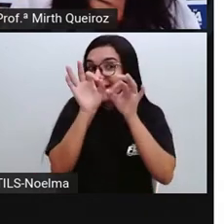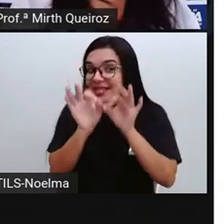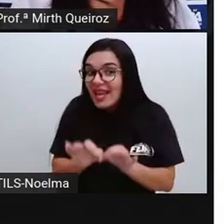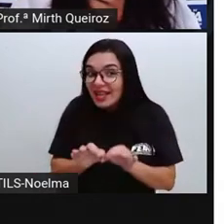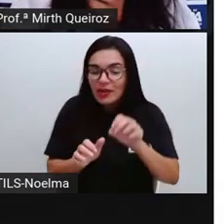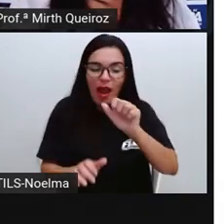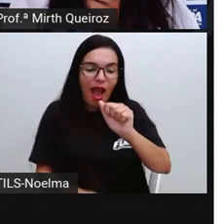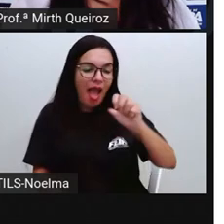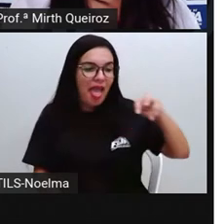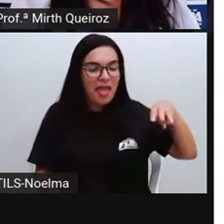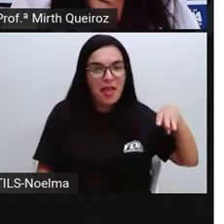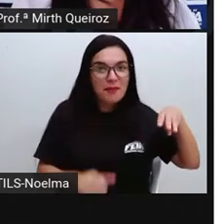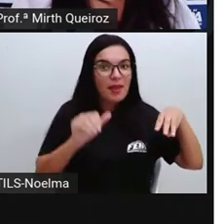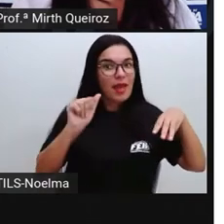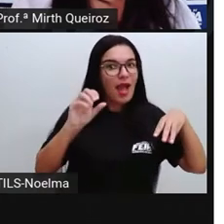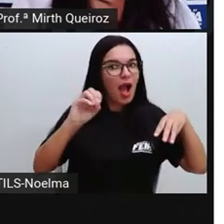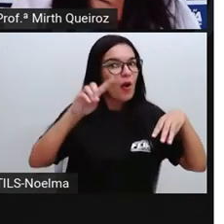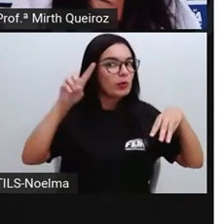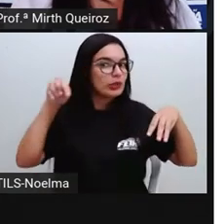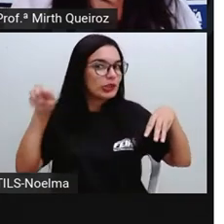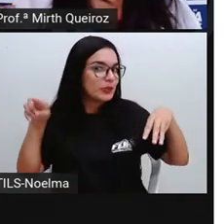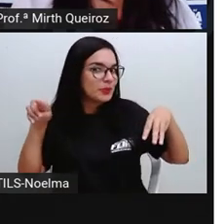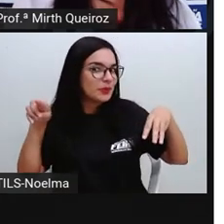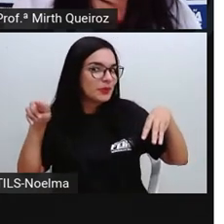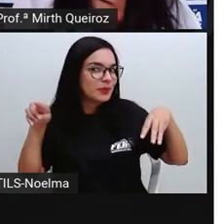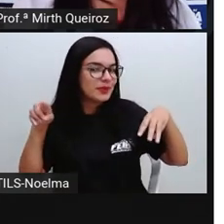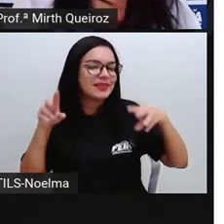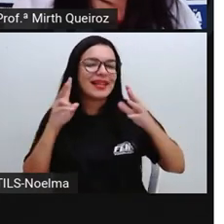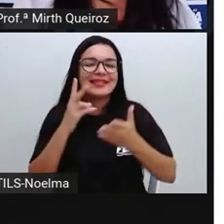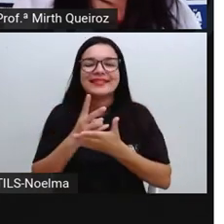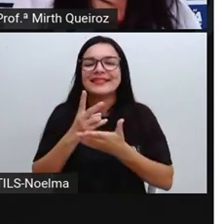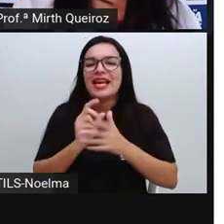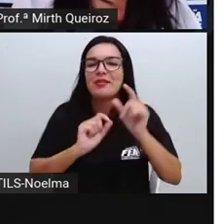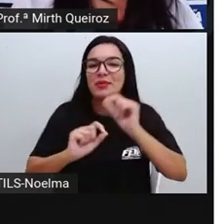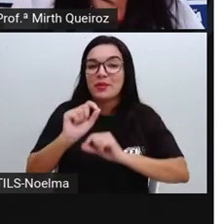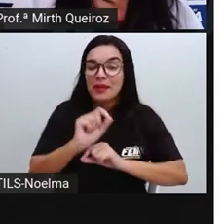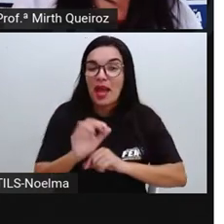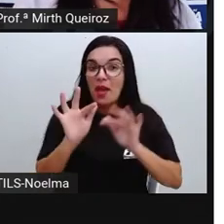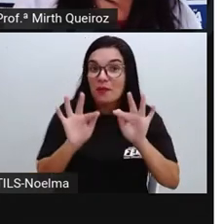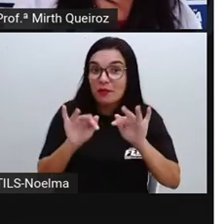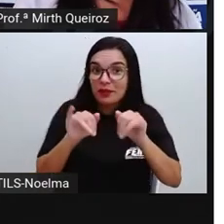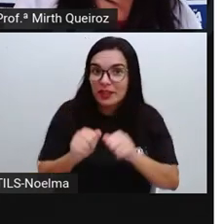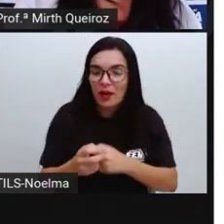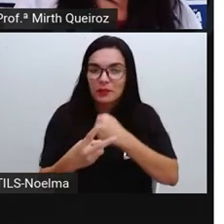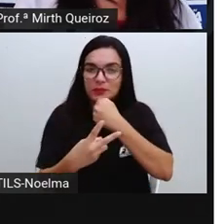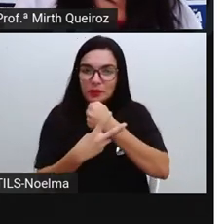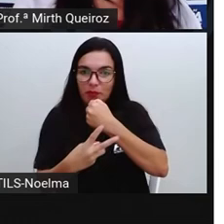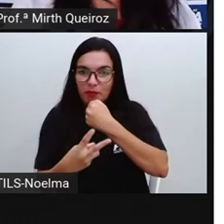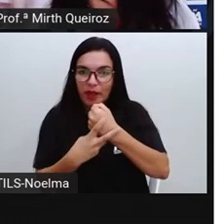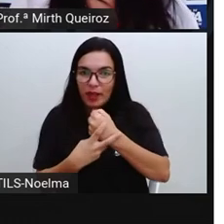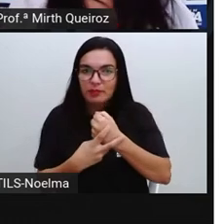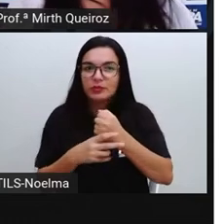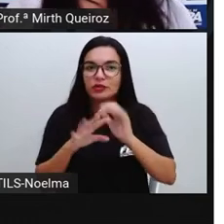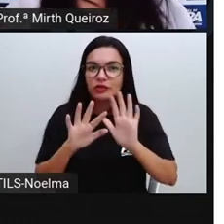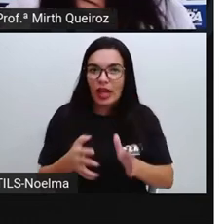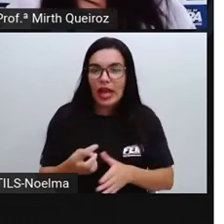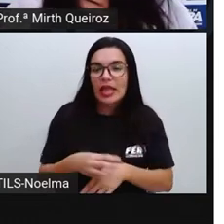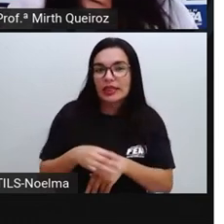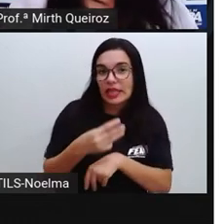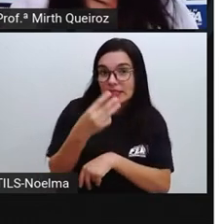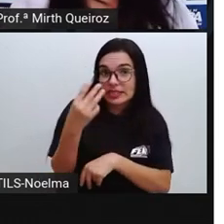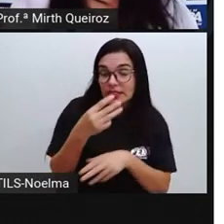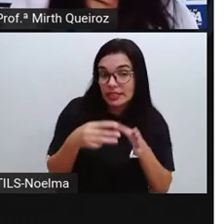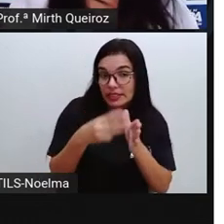AM e o AOTIU, no final dos verbos conjugados, na terceira pessoa do plural, que seria